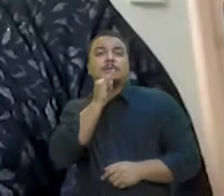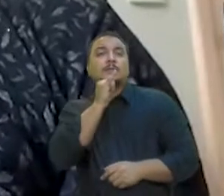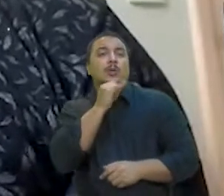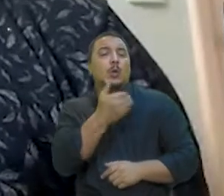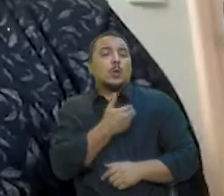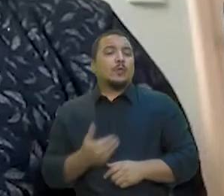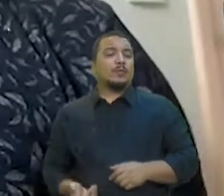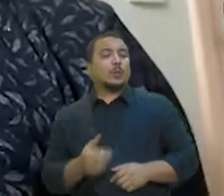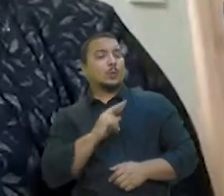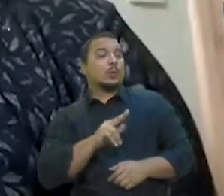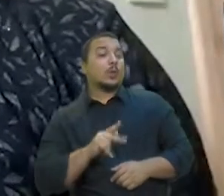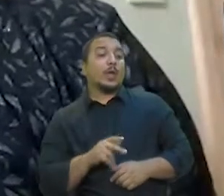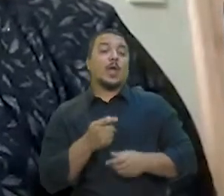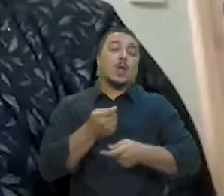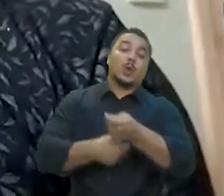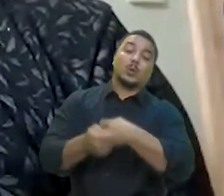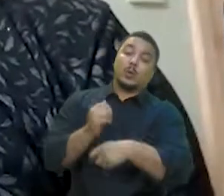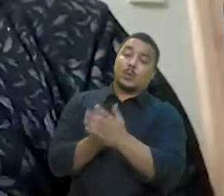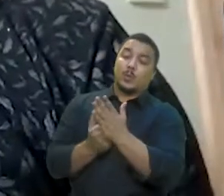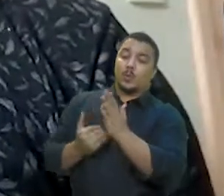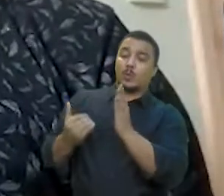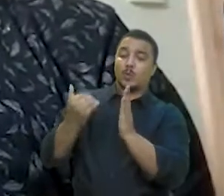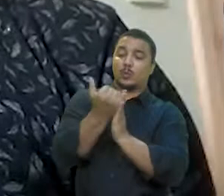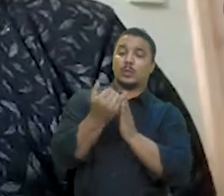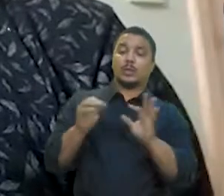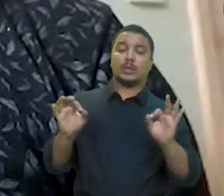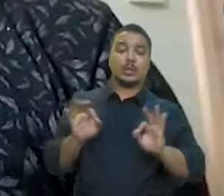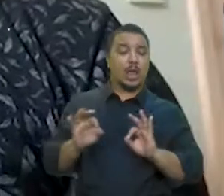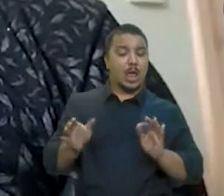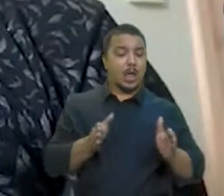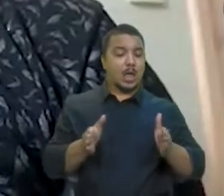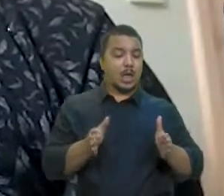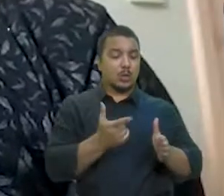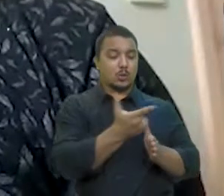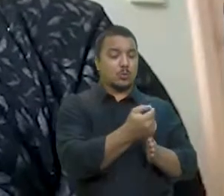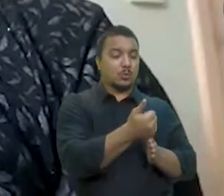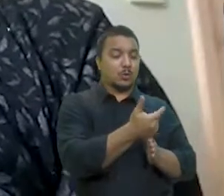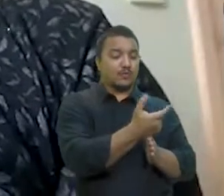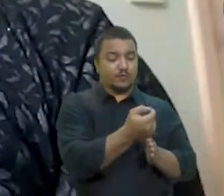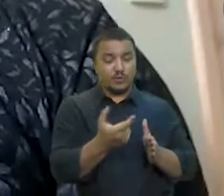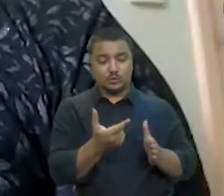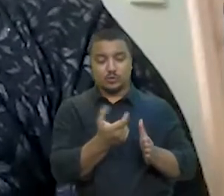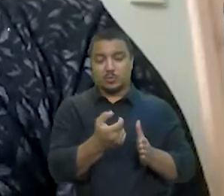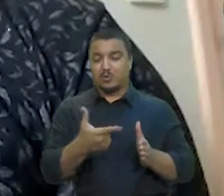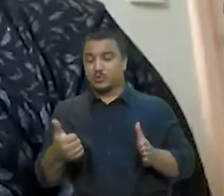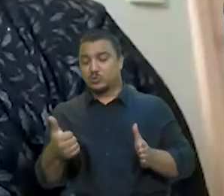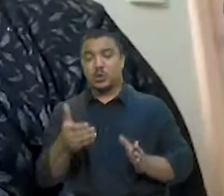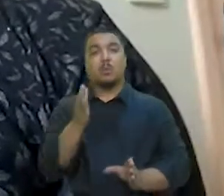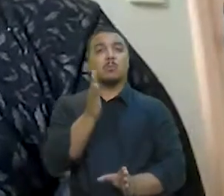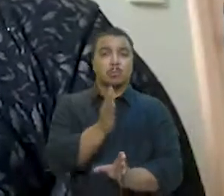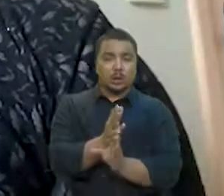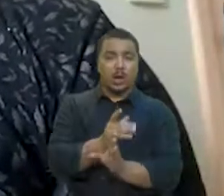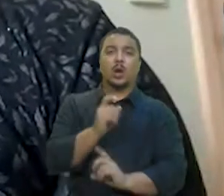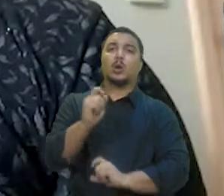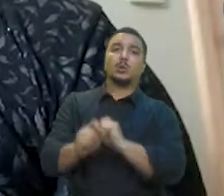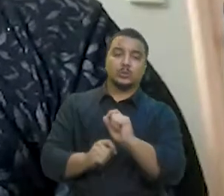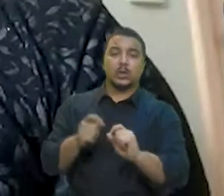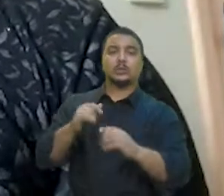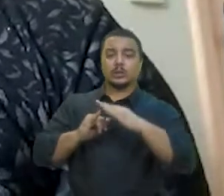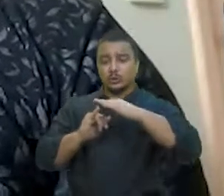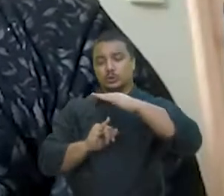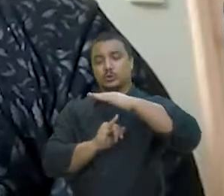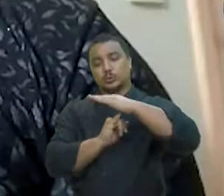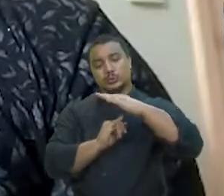que se a economia do Brasil não decolou durante os anos de 2020 e 2021, é porque estas instituições